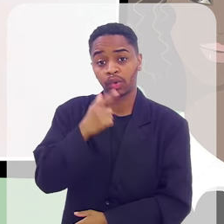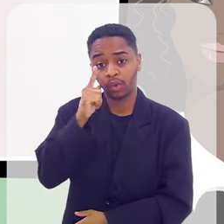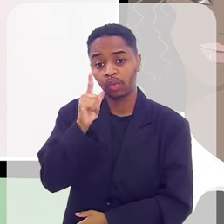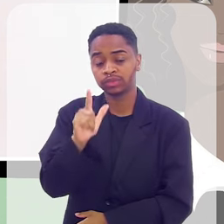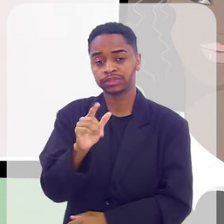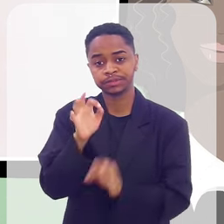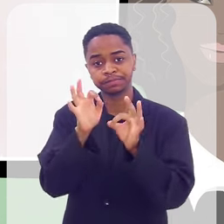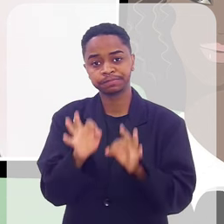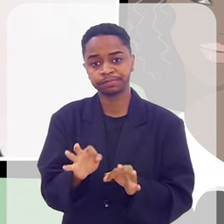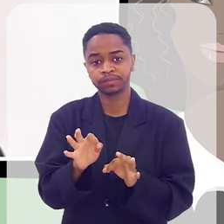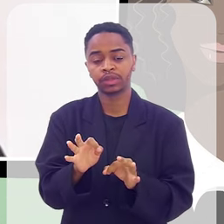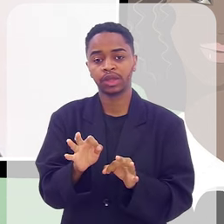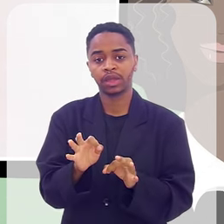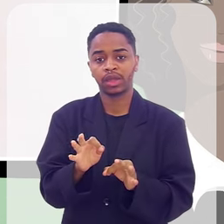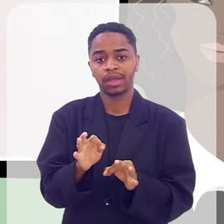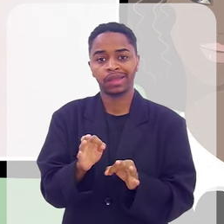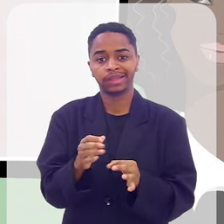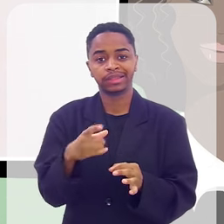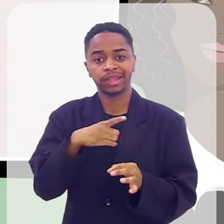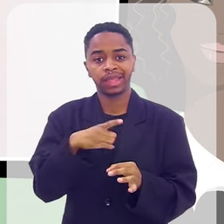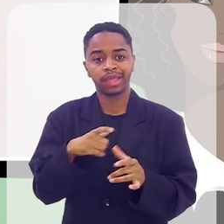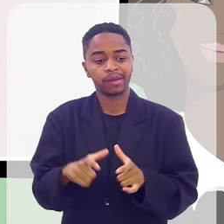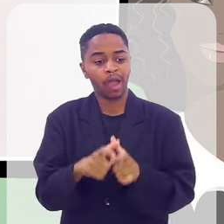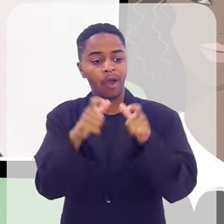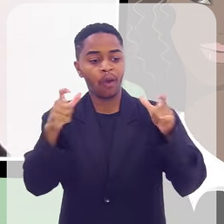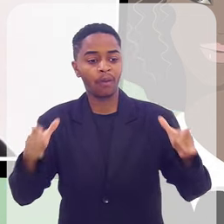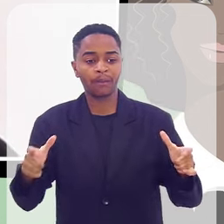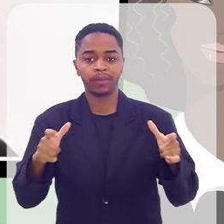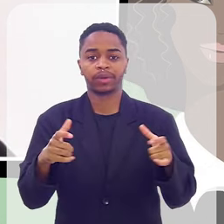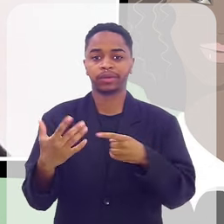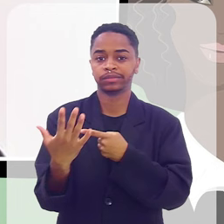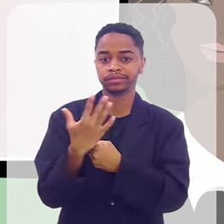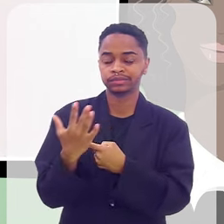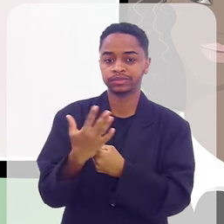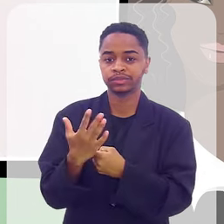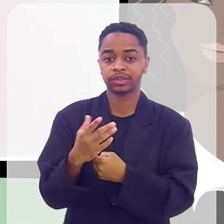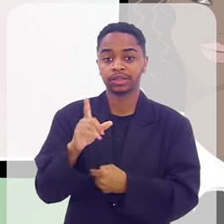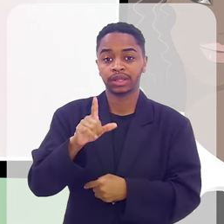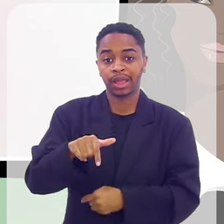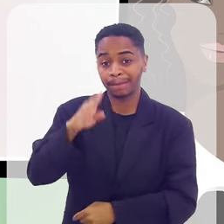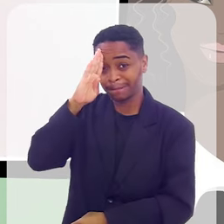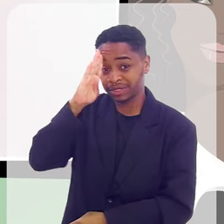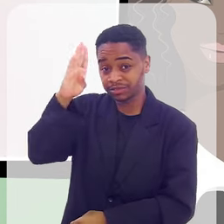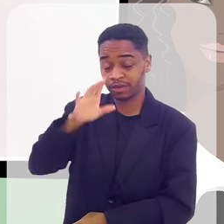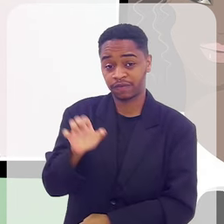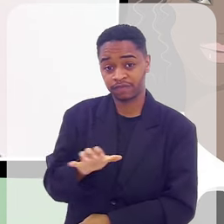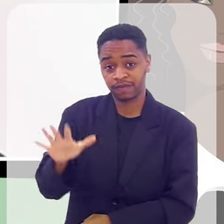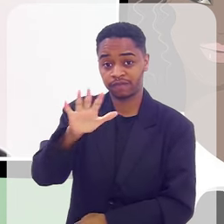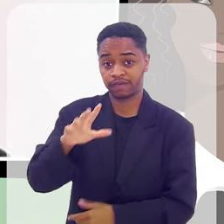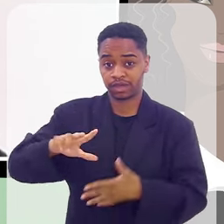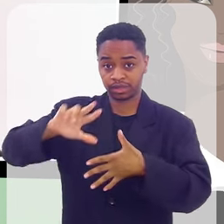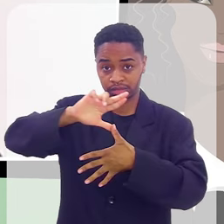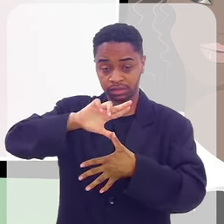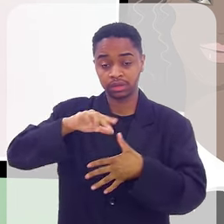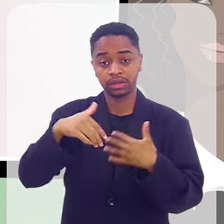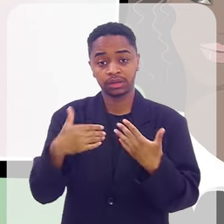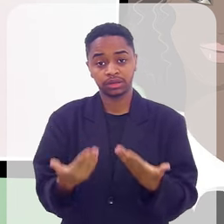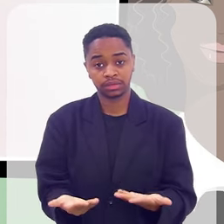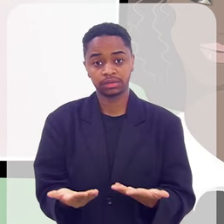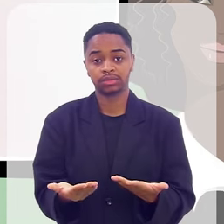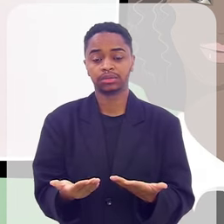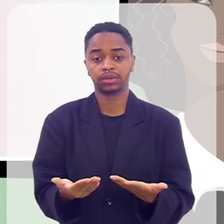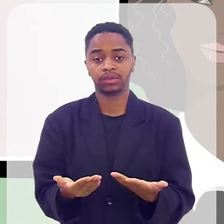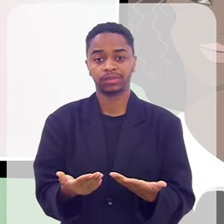aumentar esse número de ajuda na maior favela da América Latina, né?